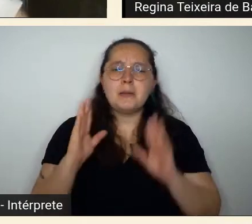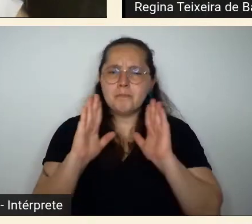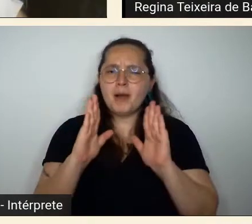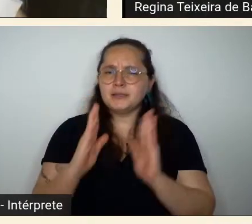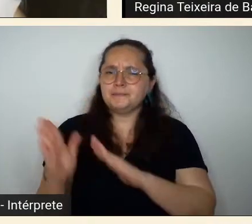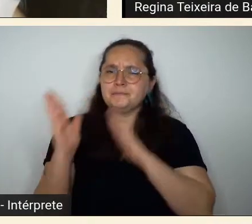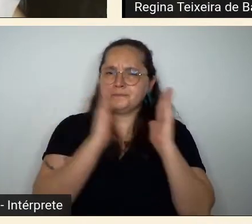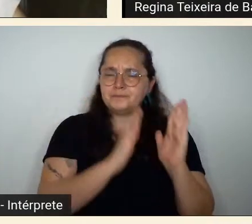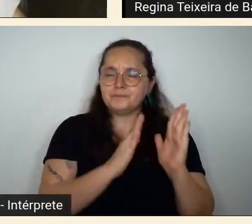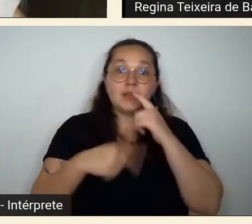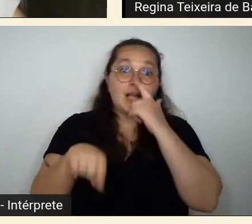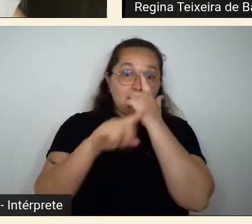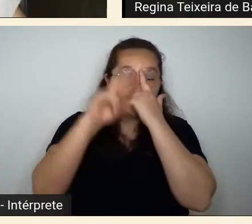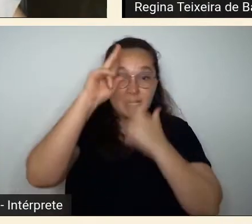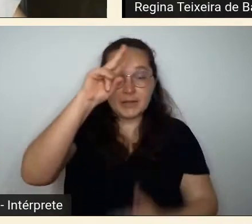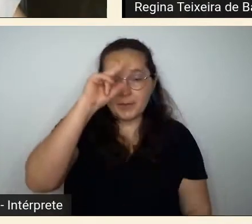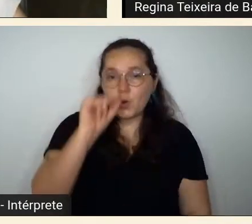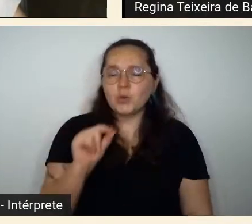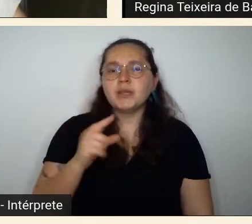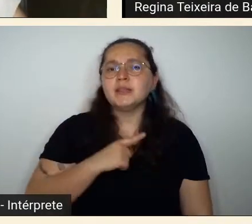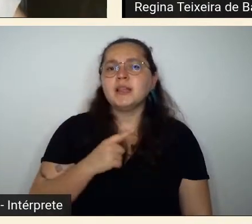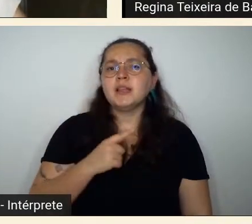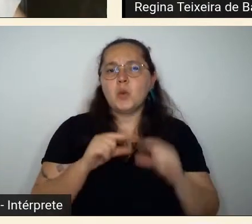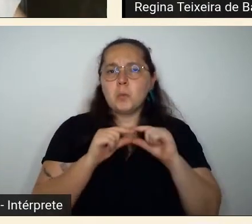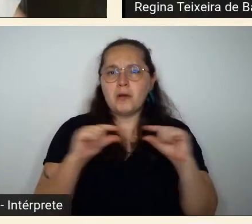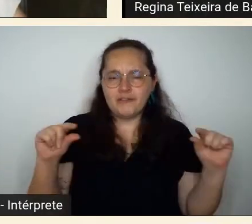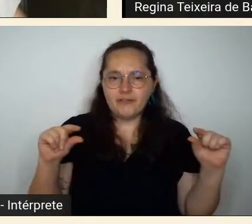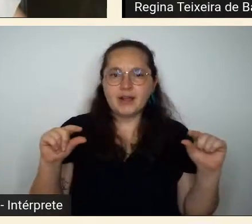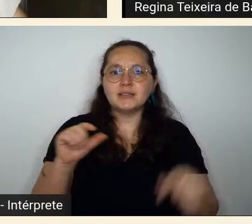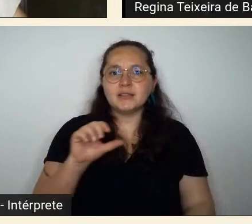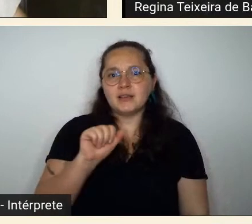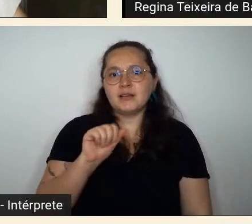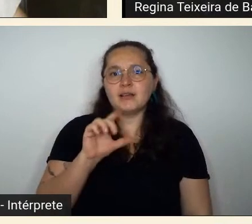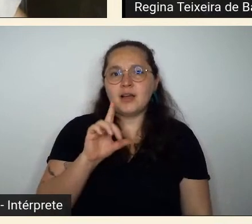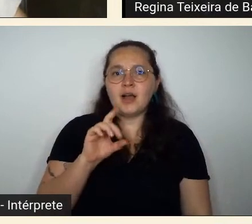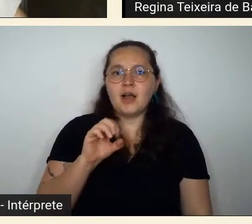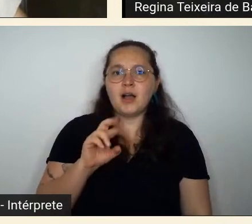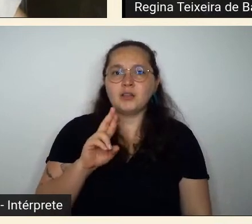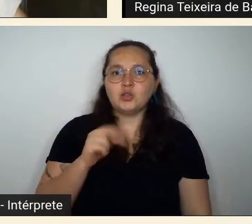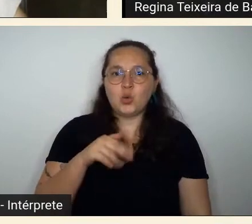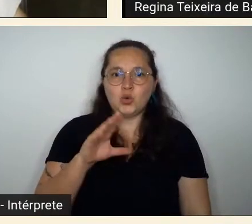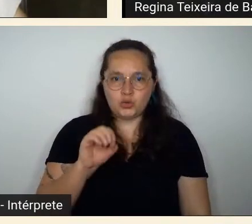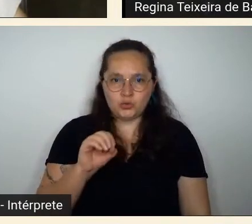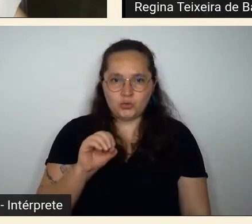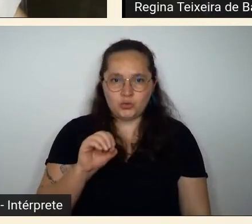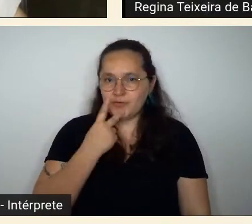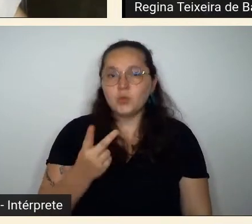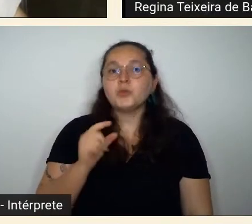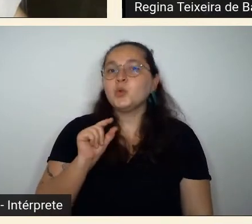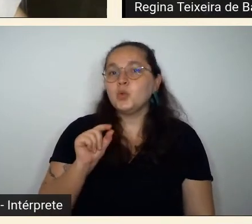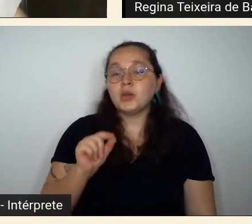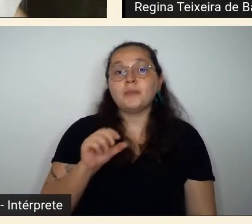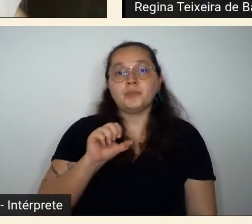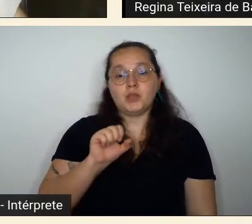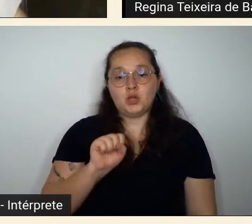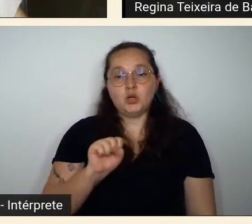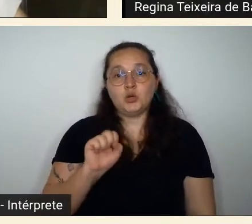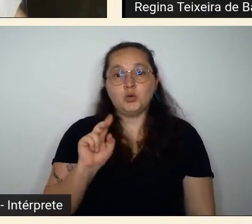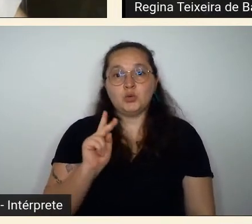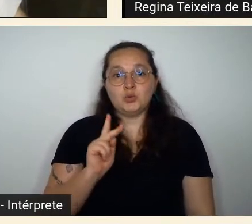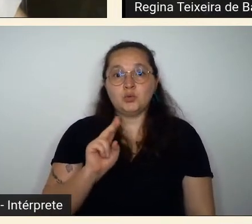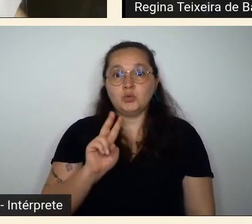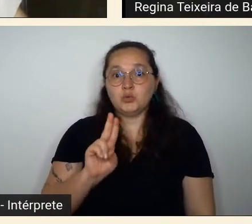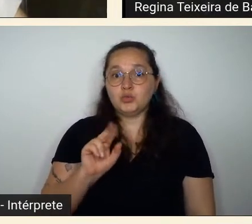uma frase até que o Adorno cita que o Jorge Schwartz uma vez mencionou e que eu acho muito interessante